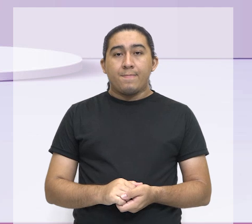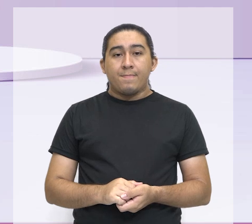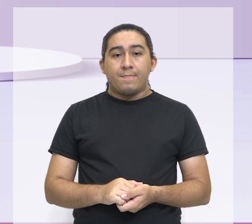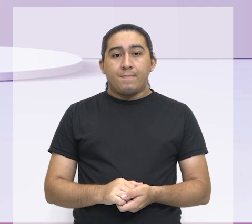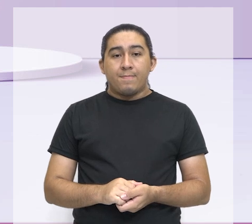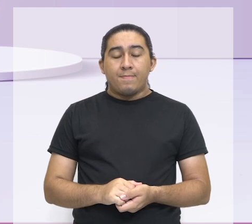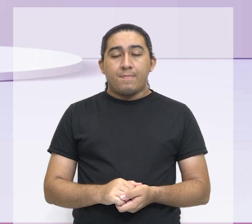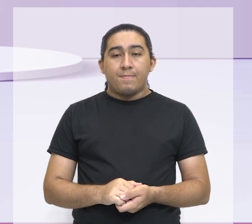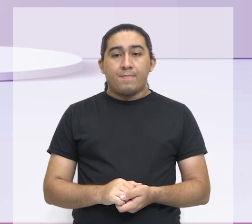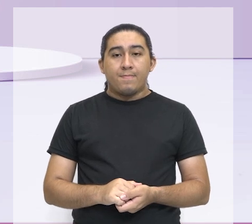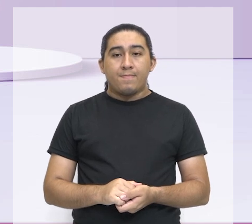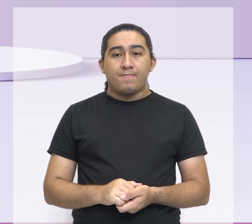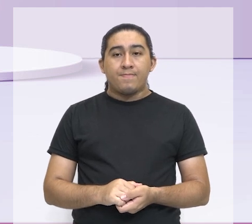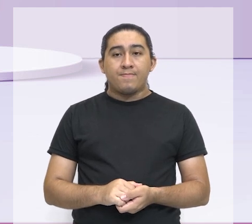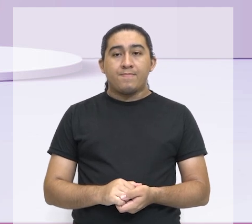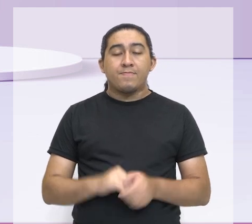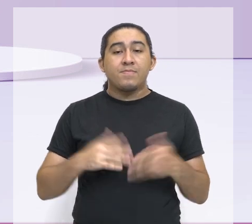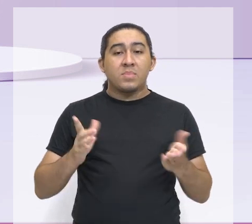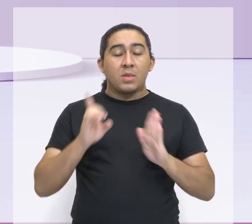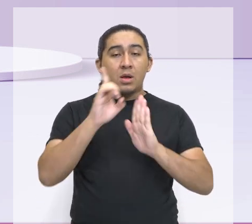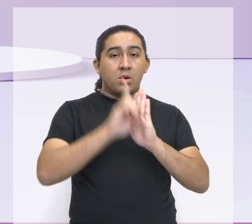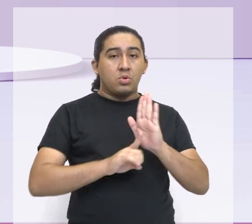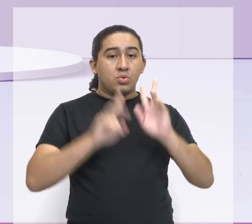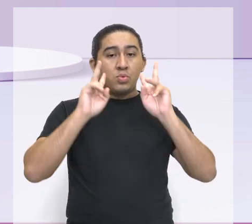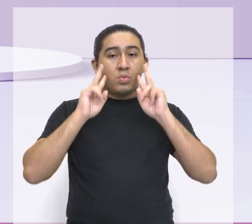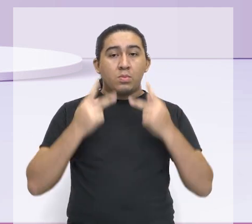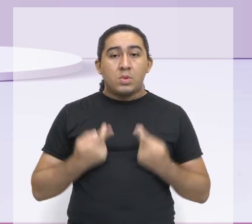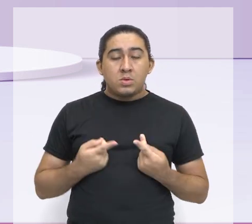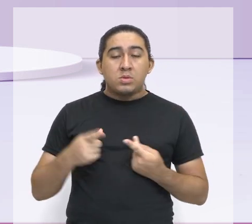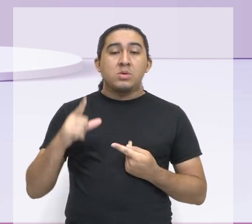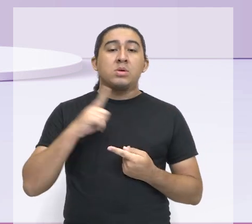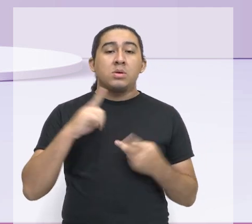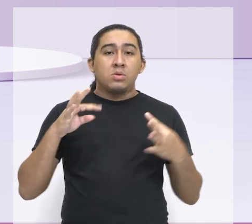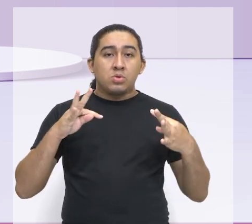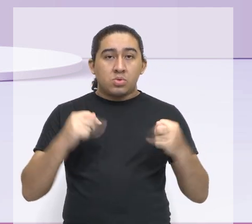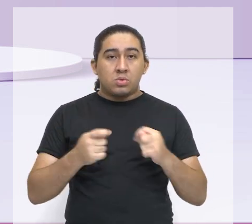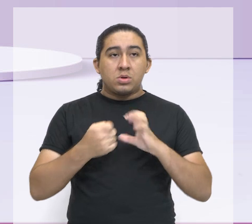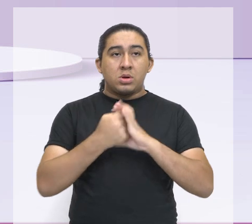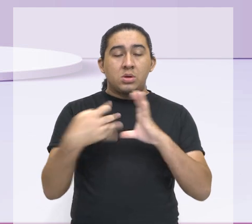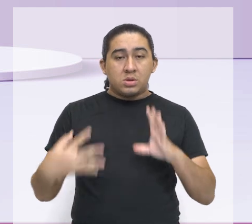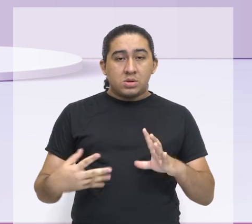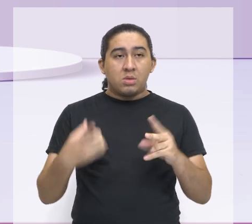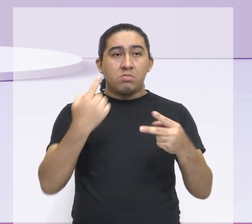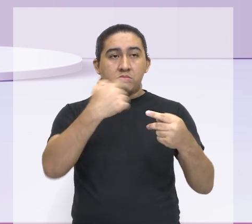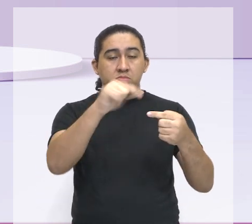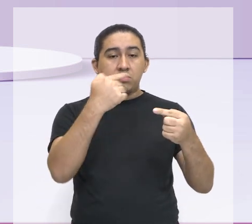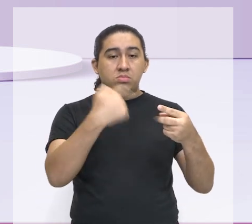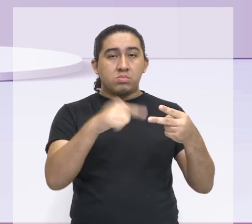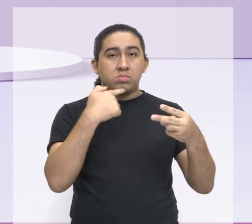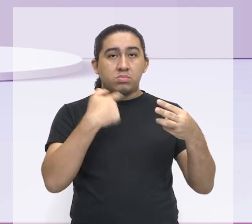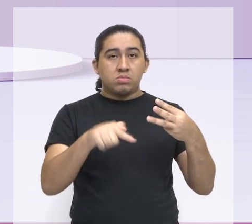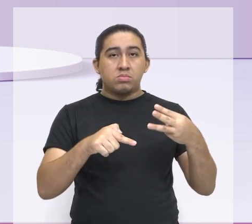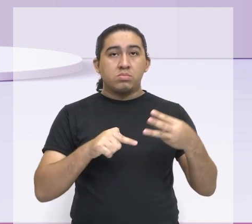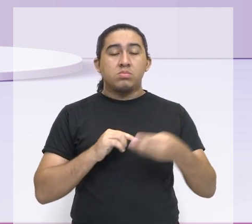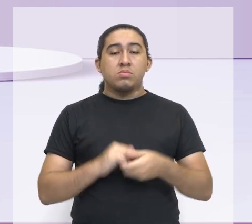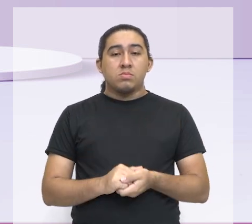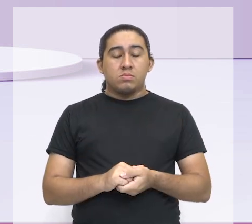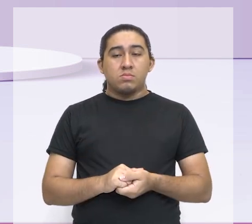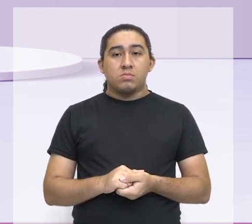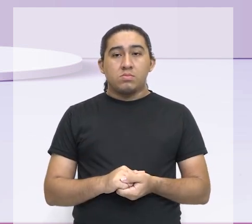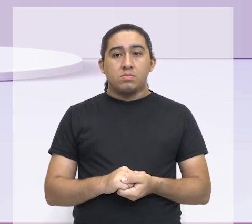Então, os direitos humanos passam diretamente pelos direitos sociais, políticos e civis.